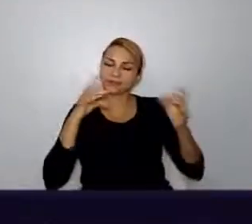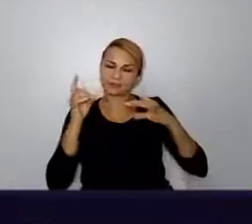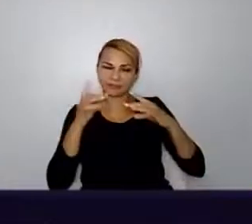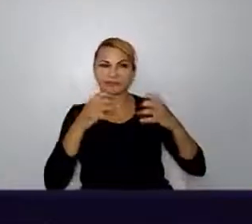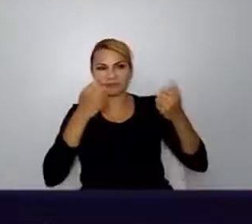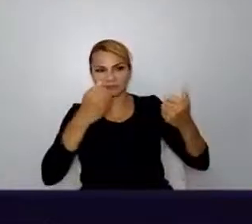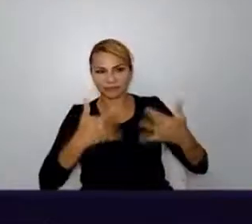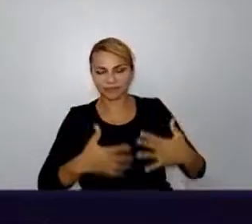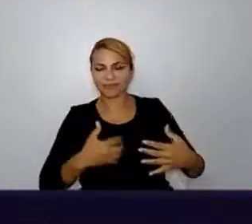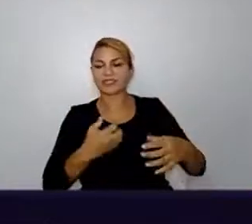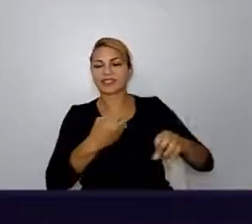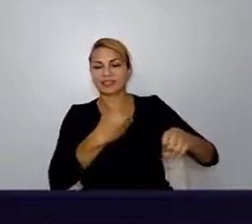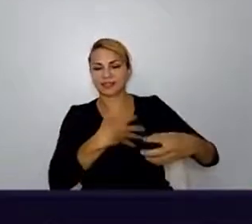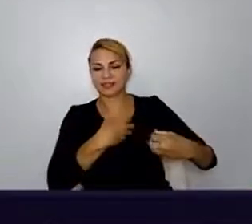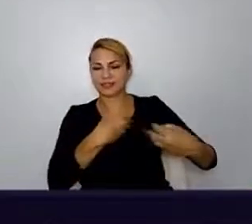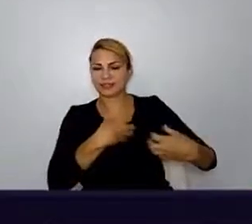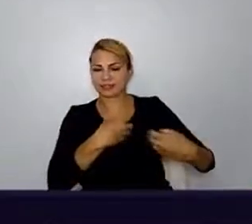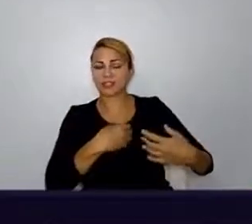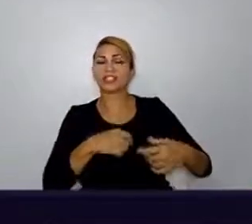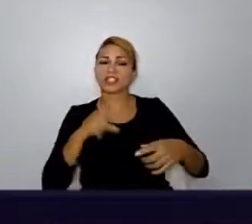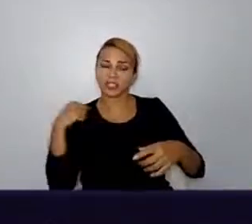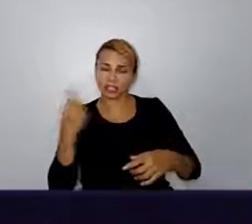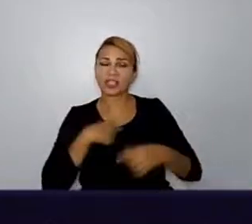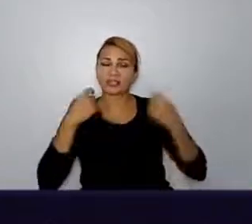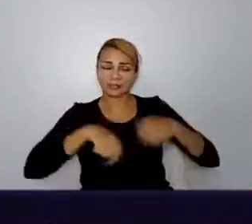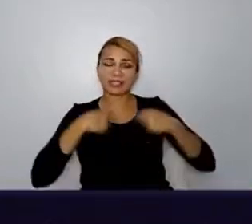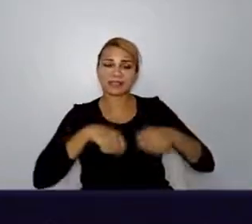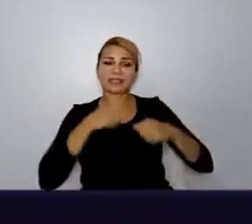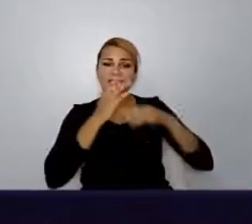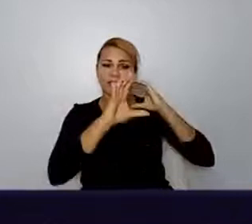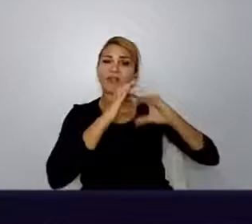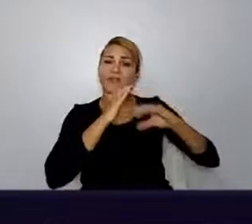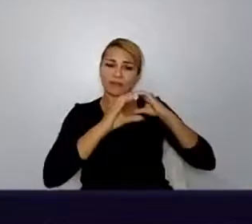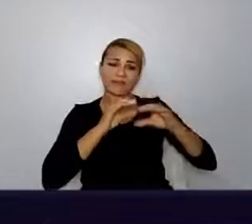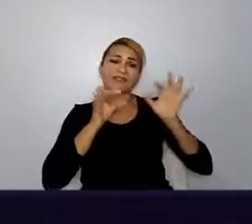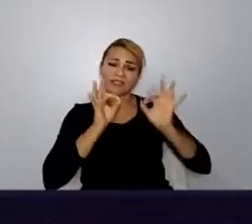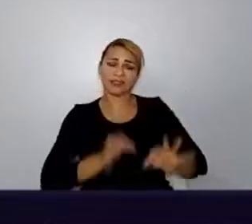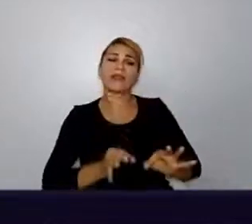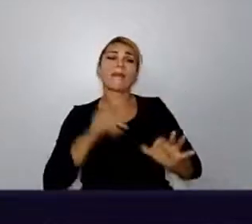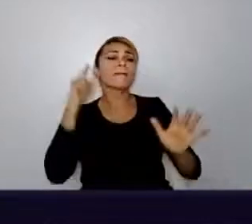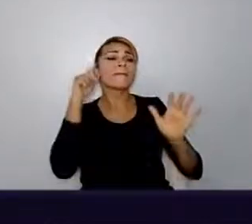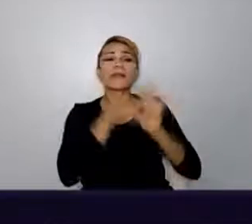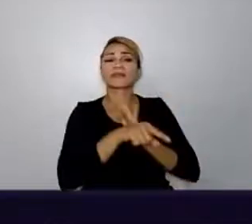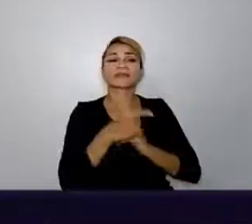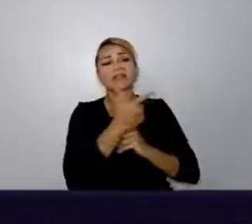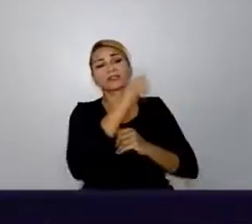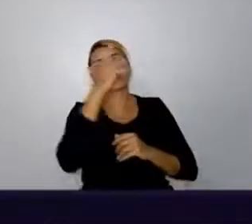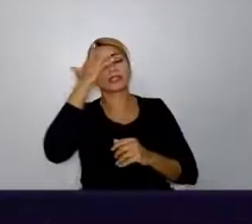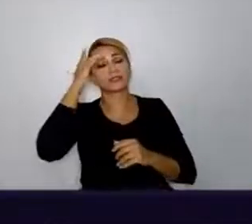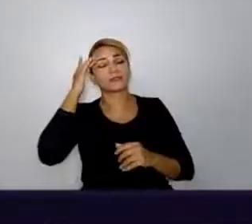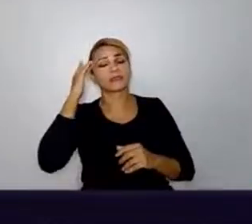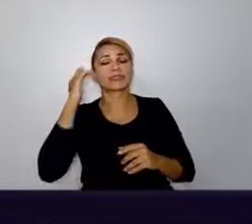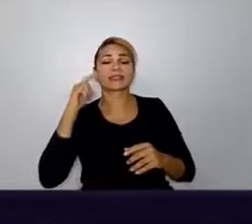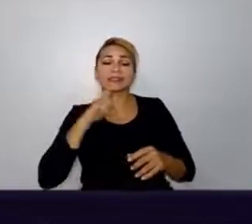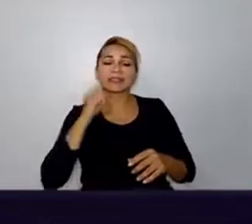não tem muito pra onde correr, a gente precisa se comunicar e perguntar às pessoas, tentar se conectar com elas, para que elas...